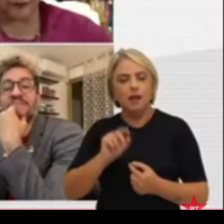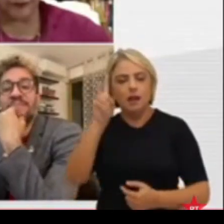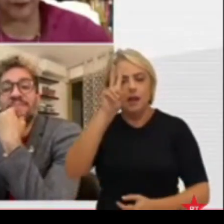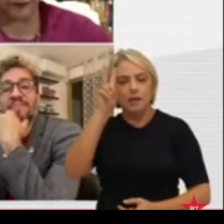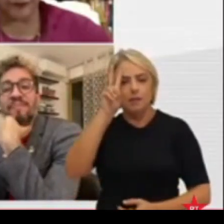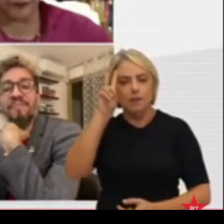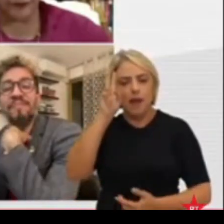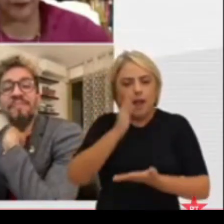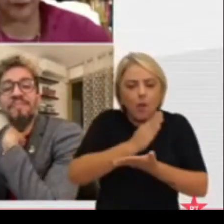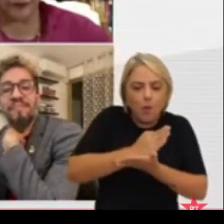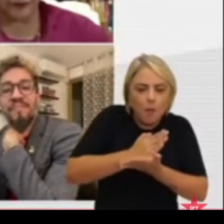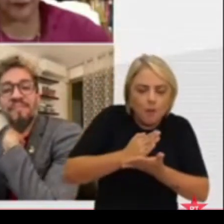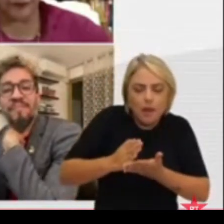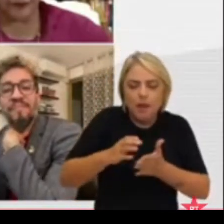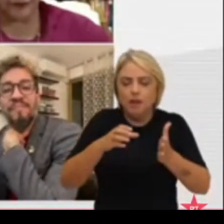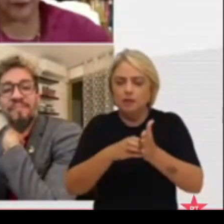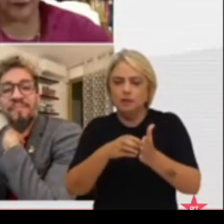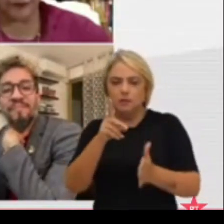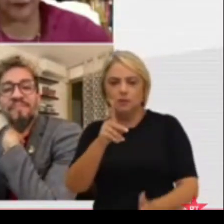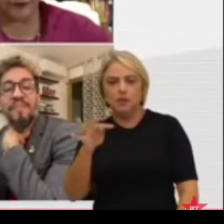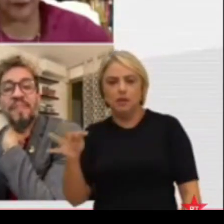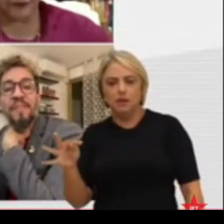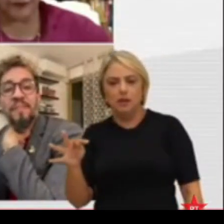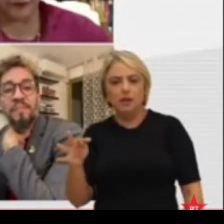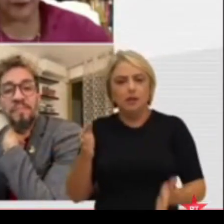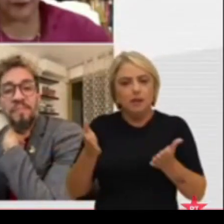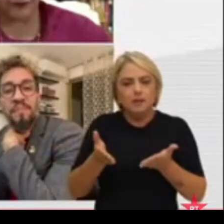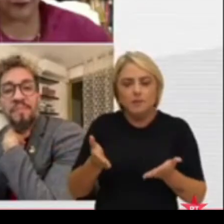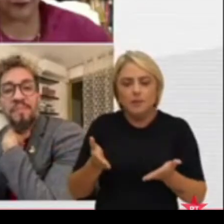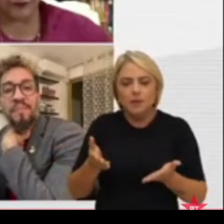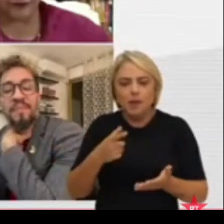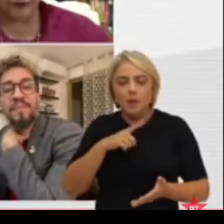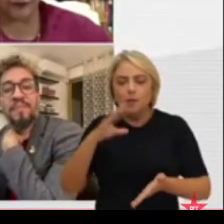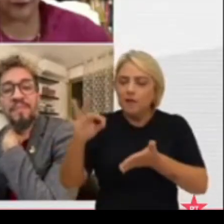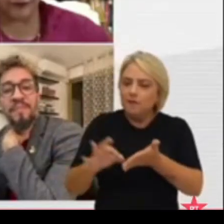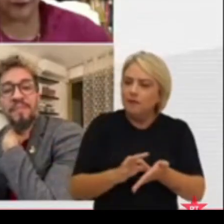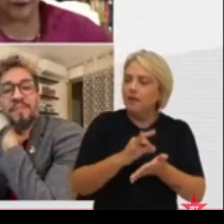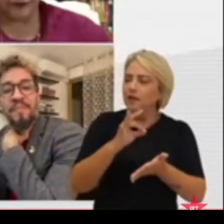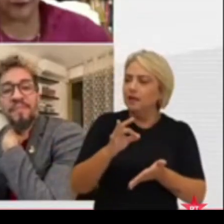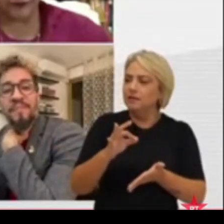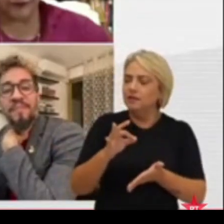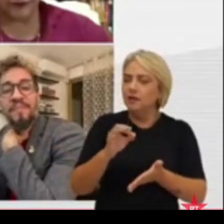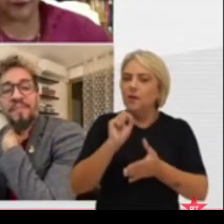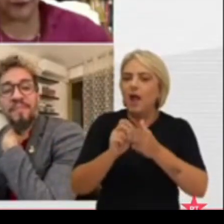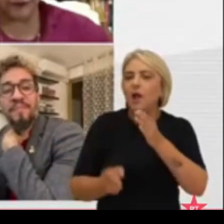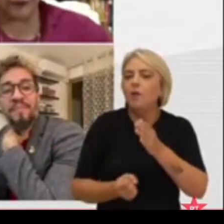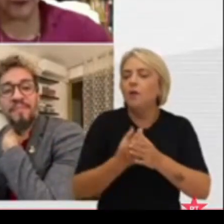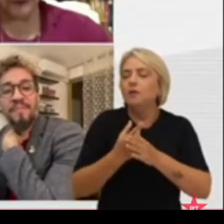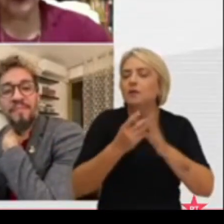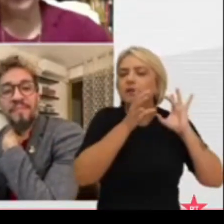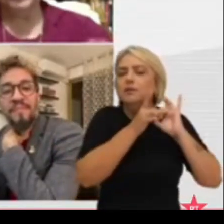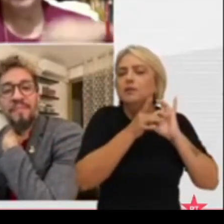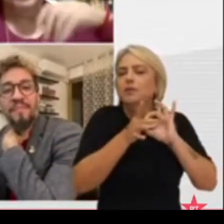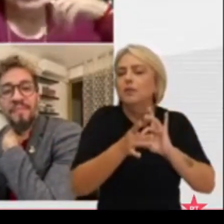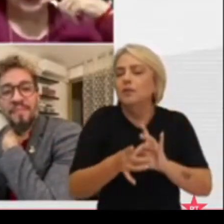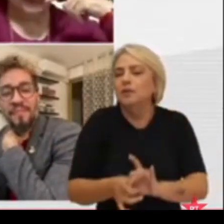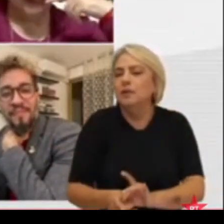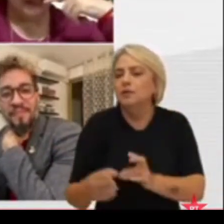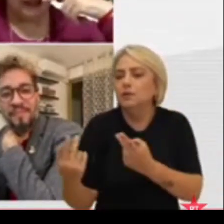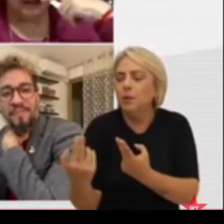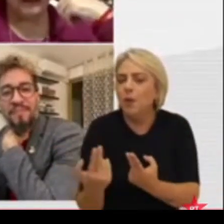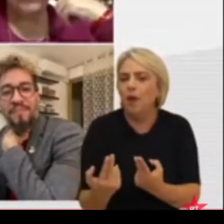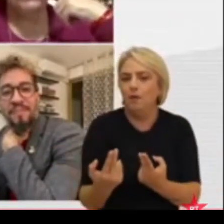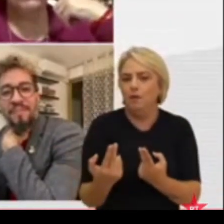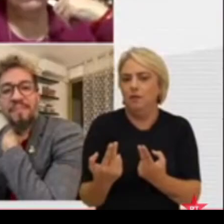as origens do PT nesse momento, porque sua filiação se dá num contexto semelhante